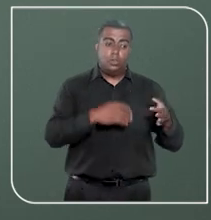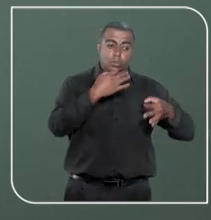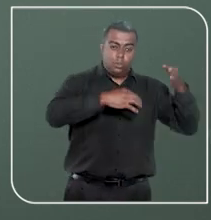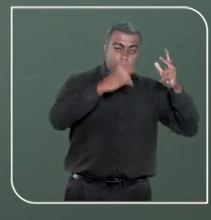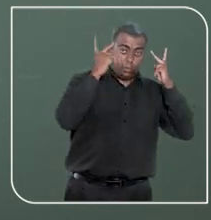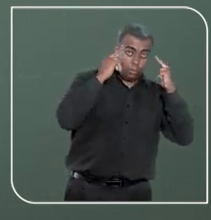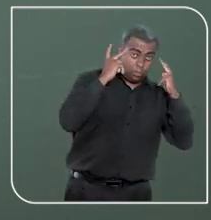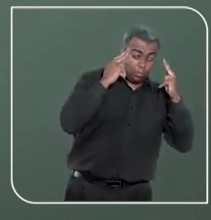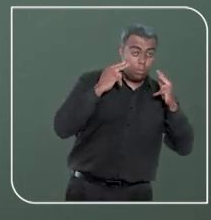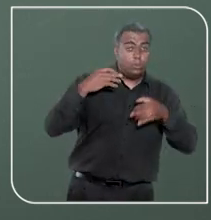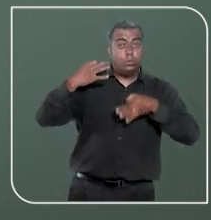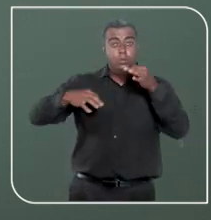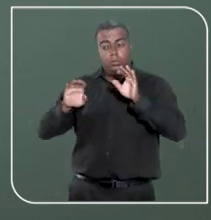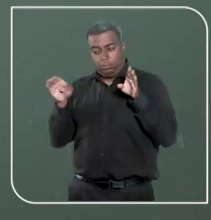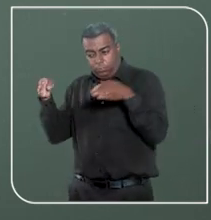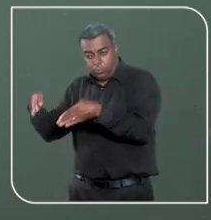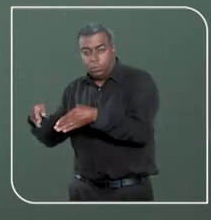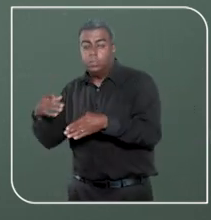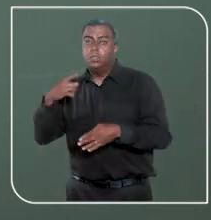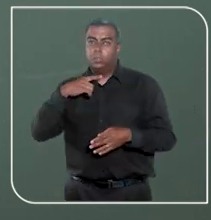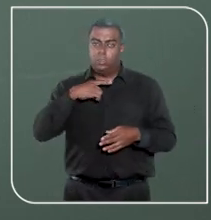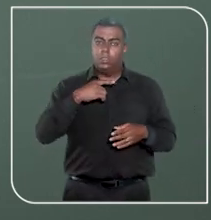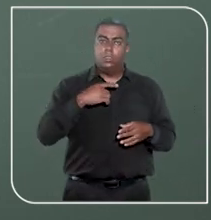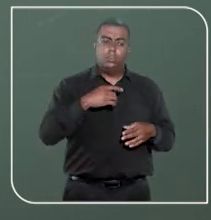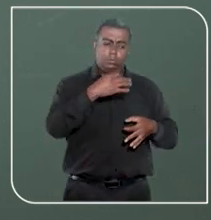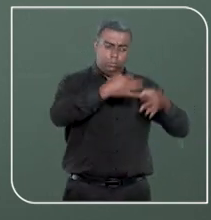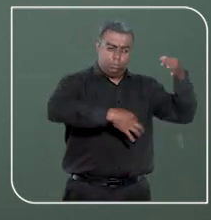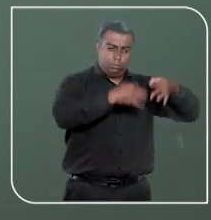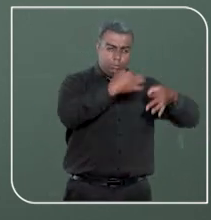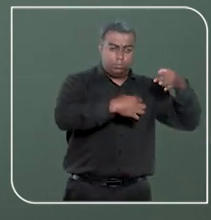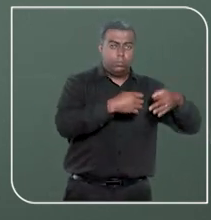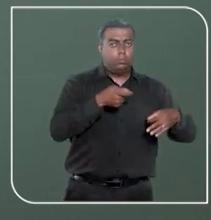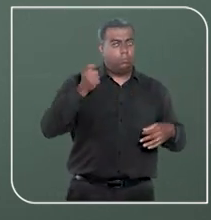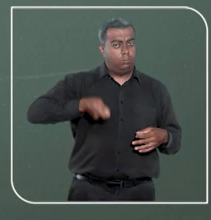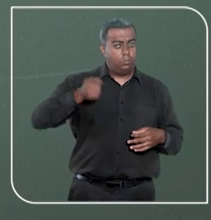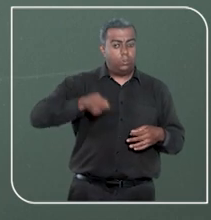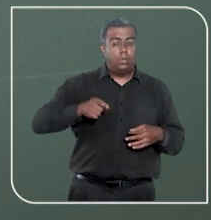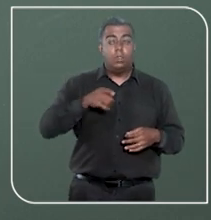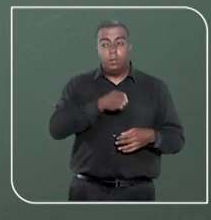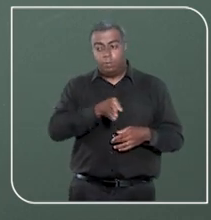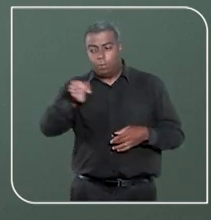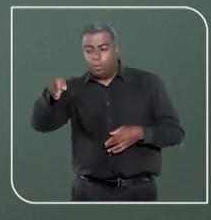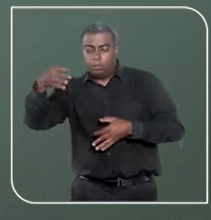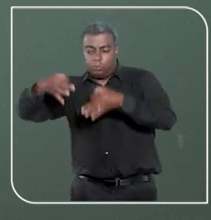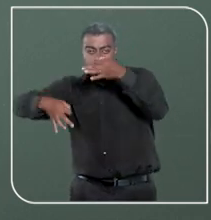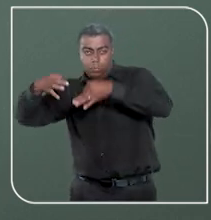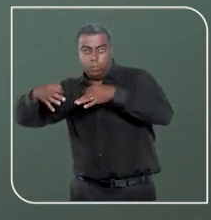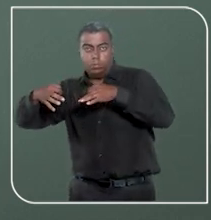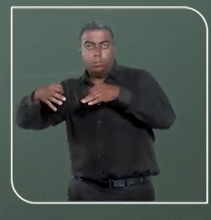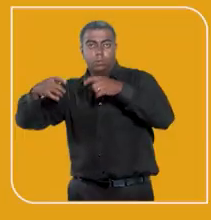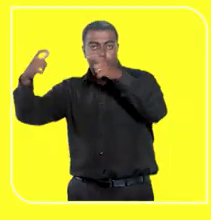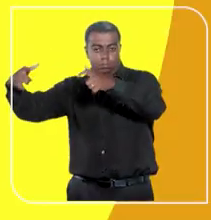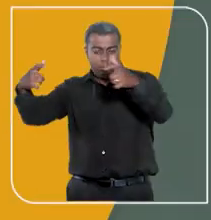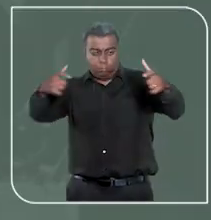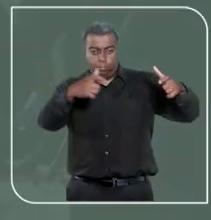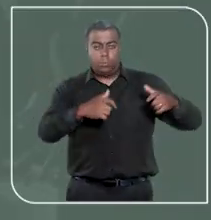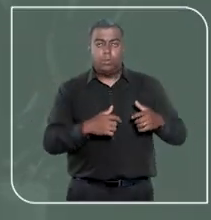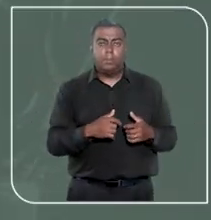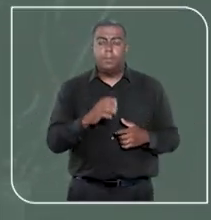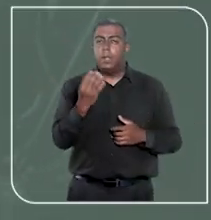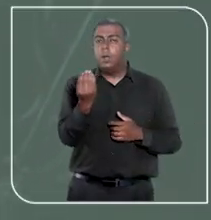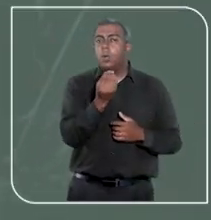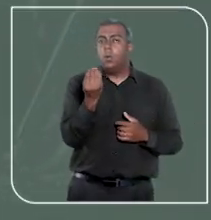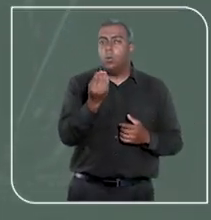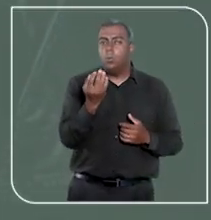Justiça comum como a especializada são compostas por juízes e juízas que atuam nas varas ou juizados especiais.